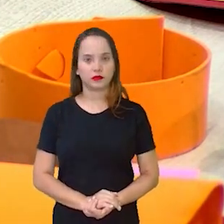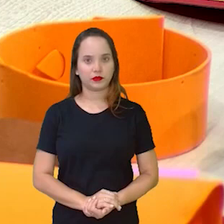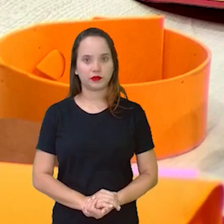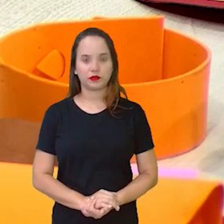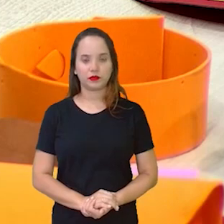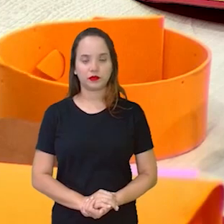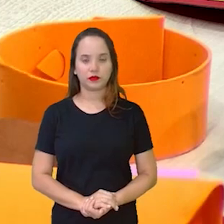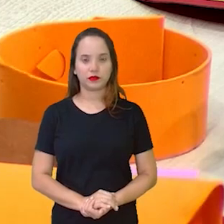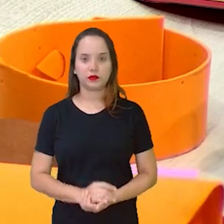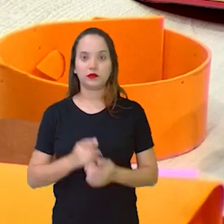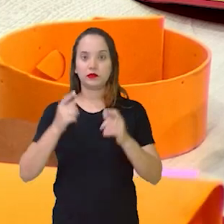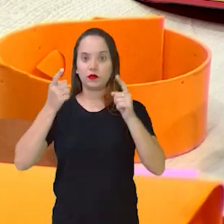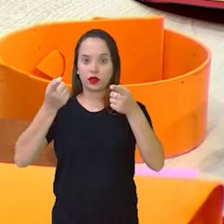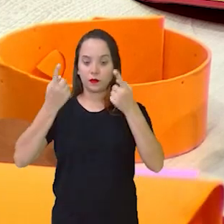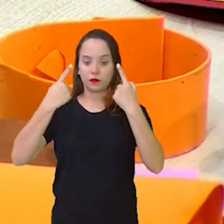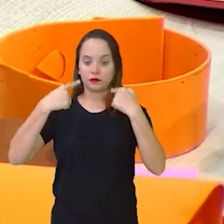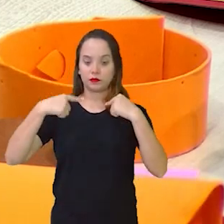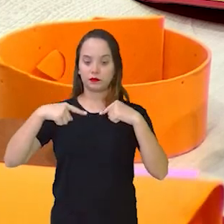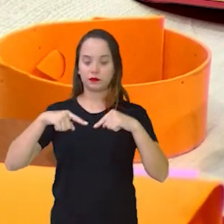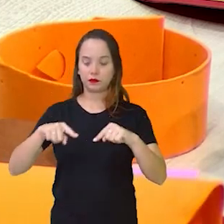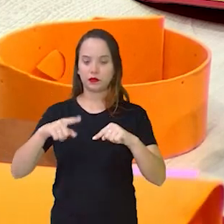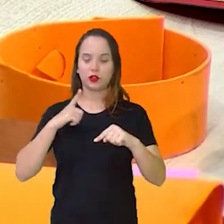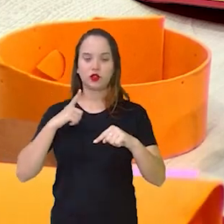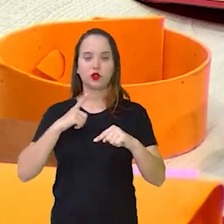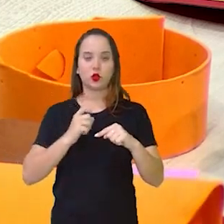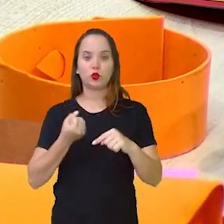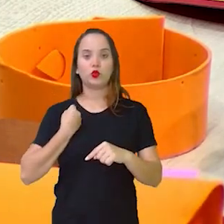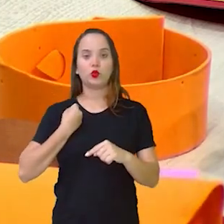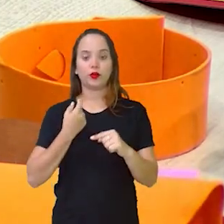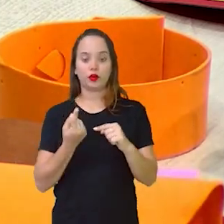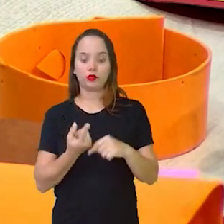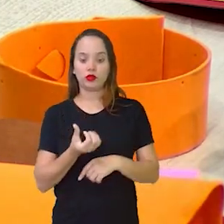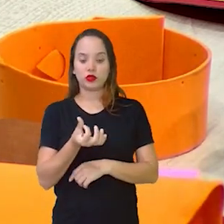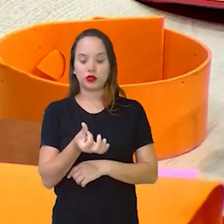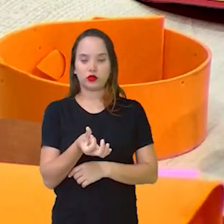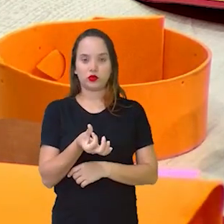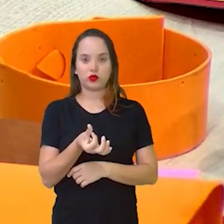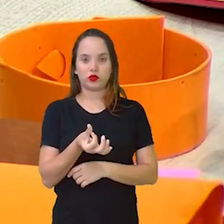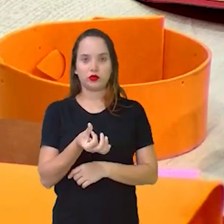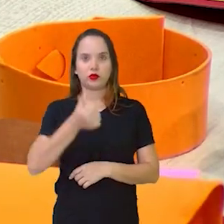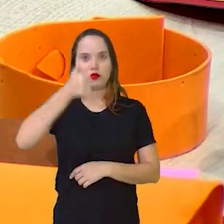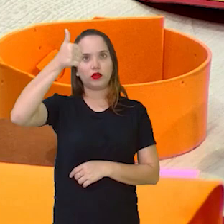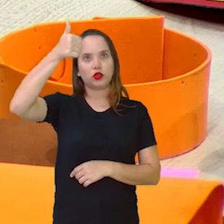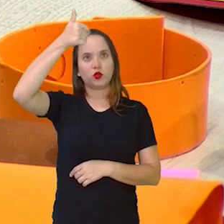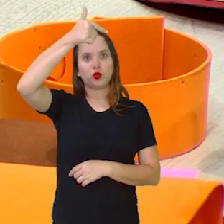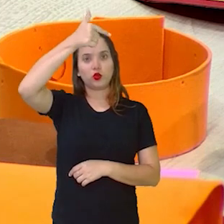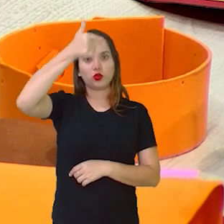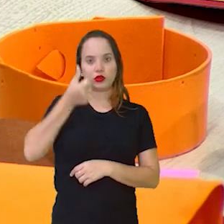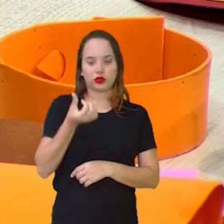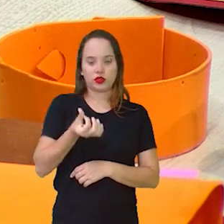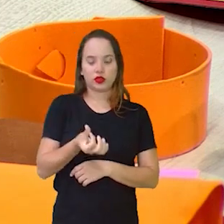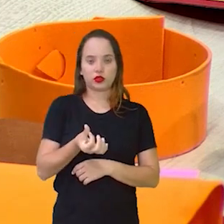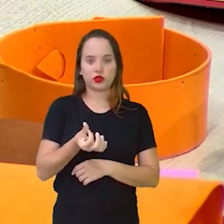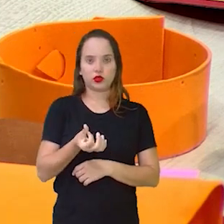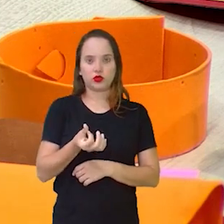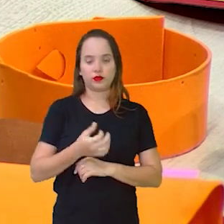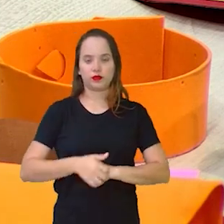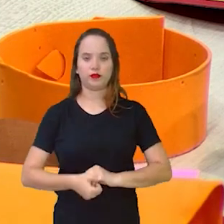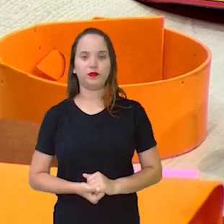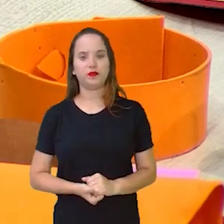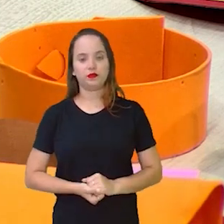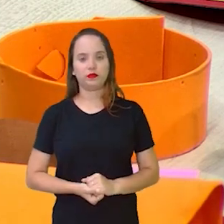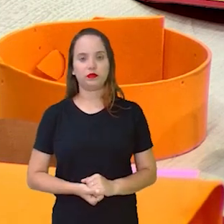Aí, na parte de baixo, vem o numeral 6. Aqui ao lado, nós vamos fazer